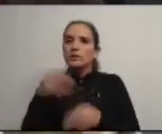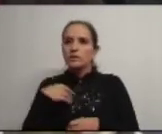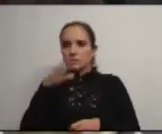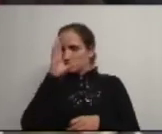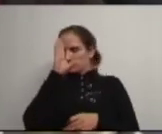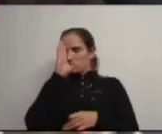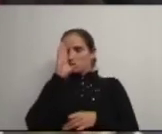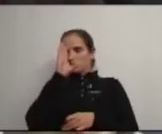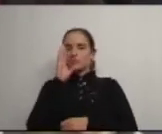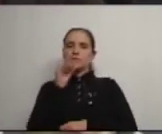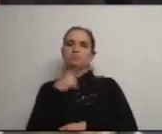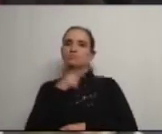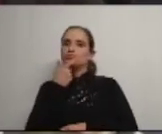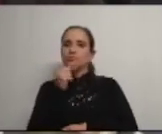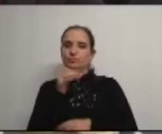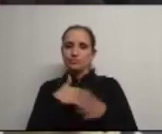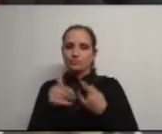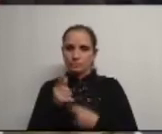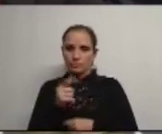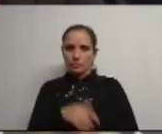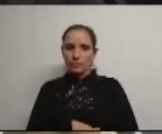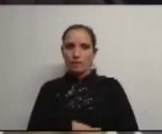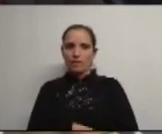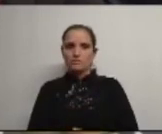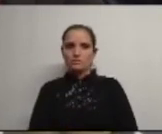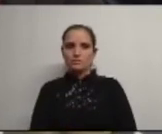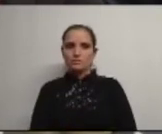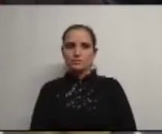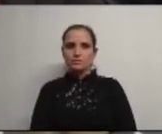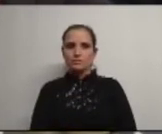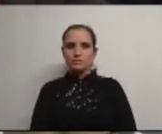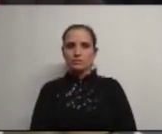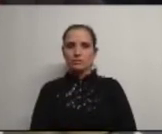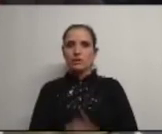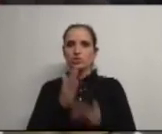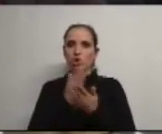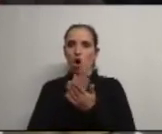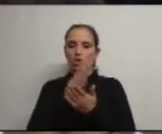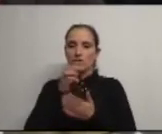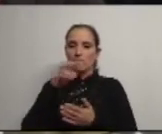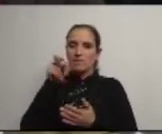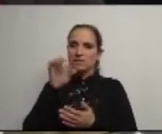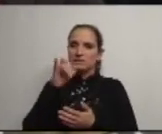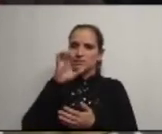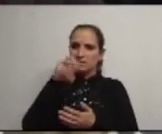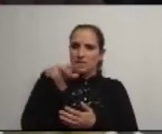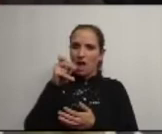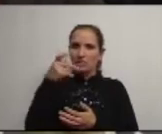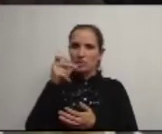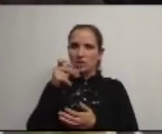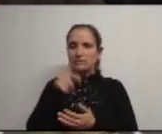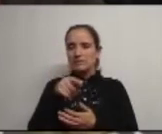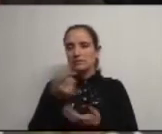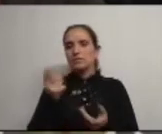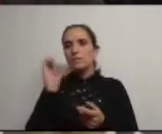não não me é possível fazer isso ok nós a escola de Massenhata é um paradigma disto foi a